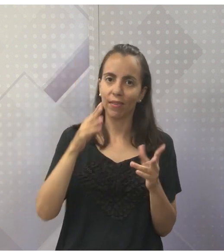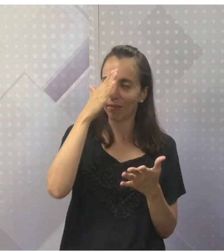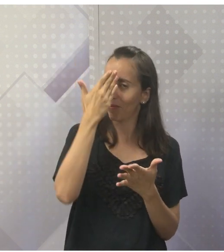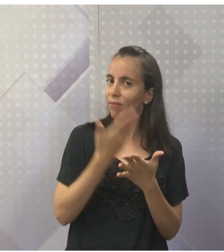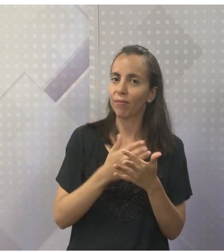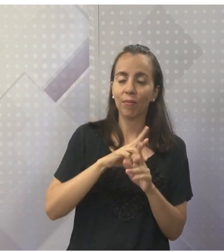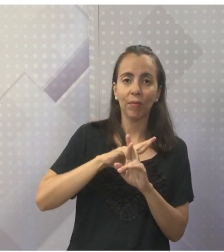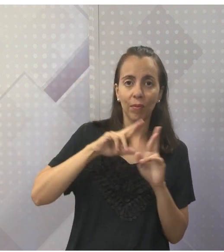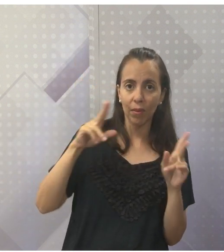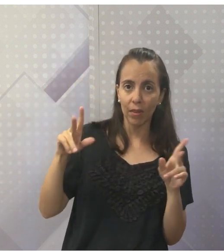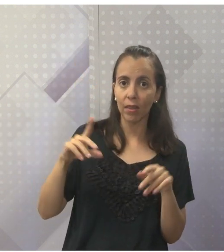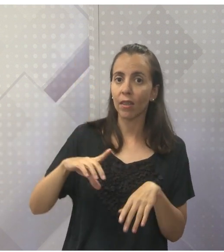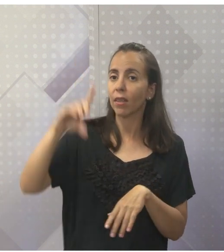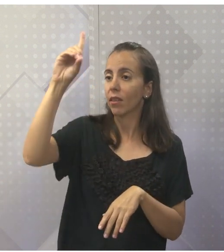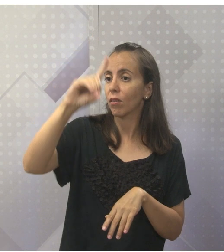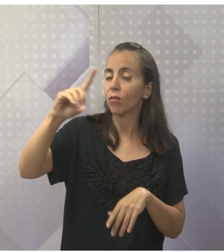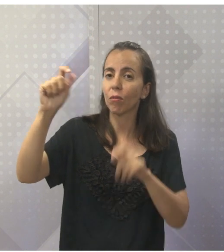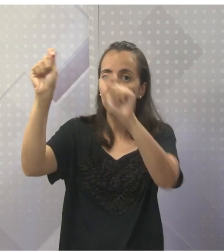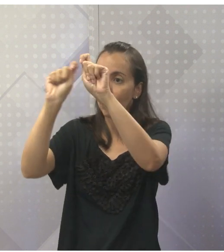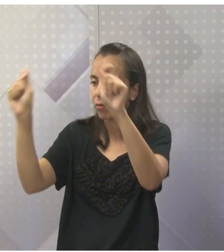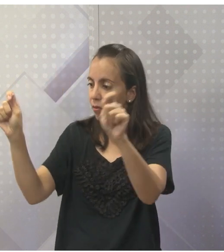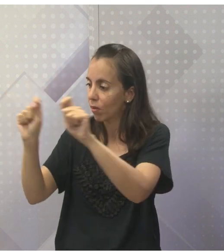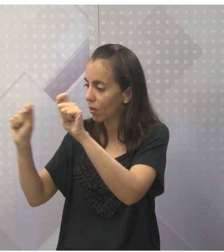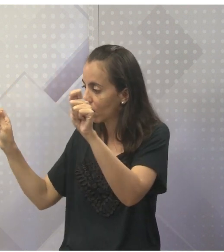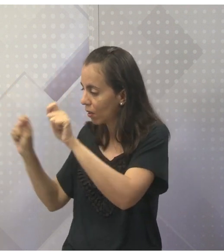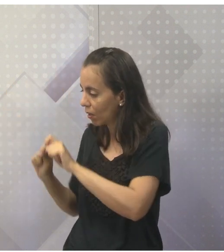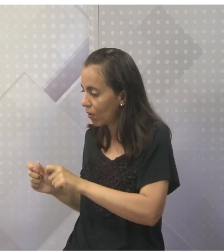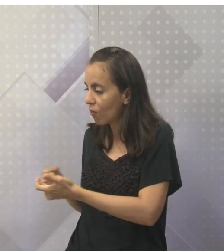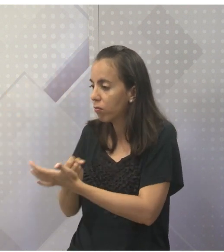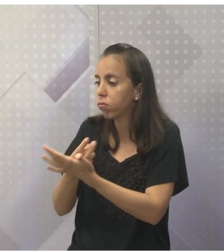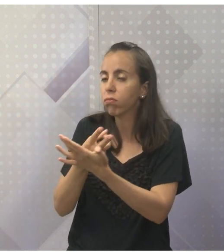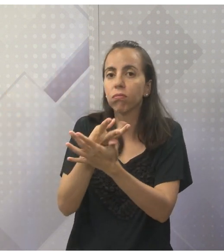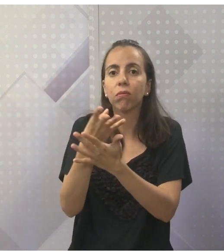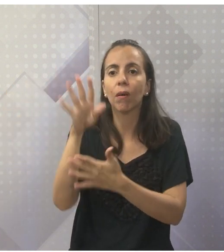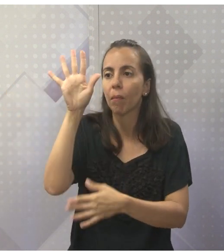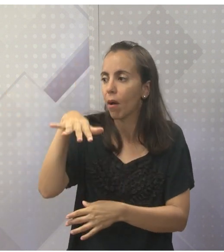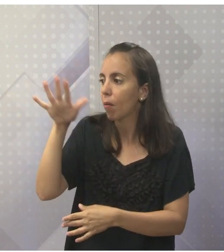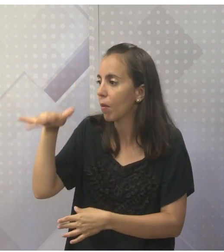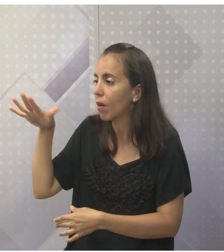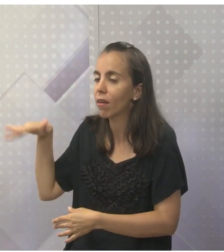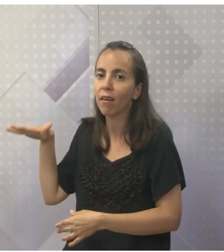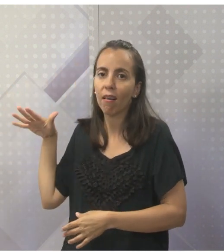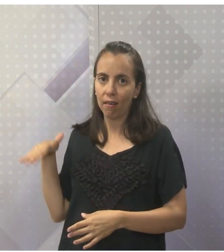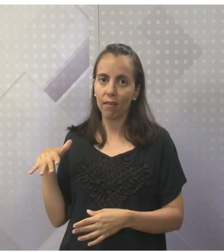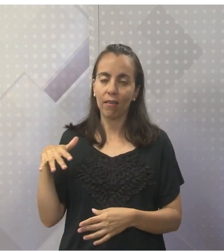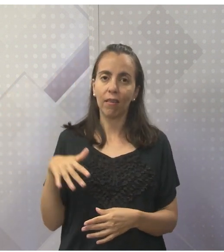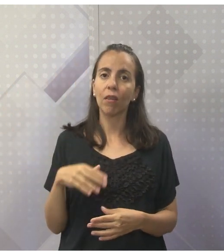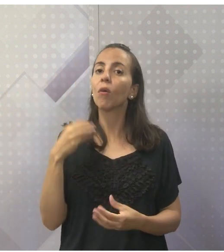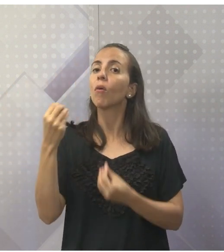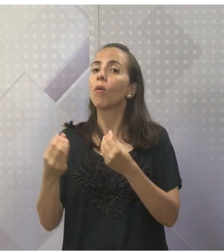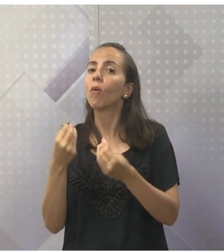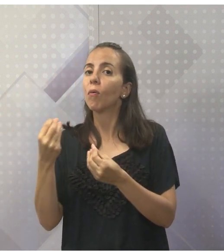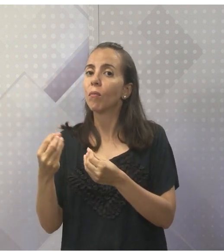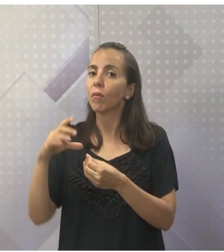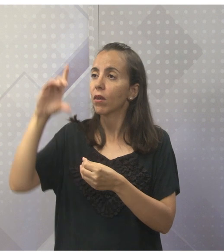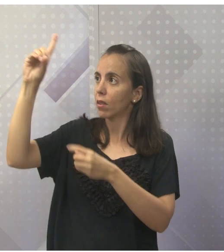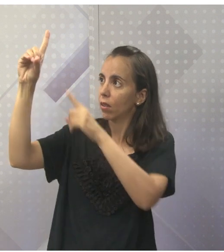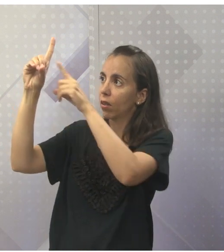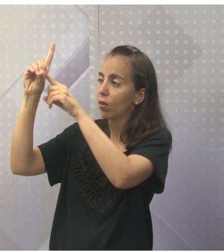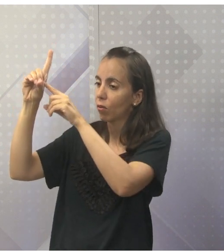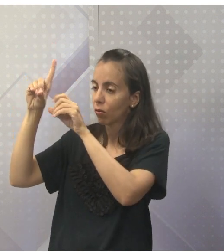é o politeísmo lá, ele se manifesta, ele aqui, pessoal, é Deus. Ele se manifesta em muitas